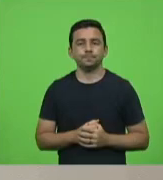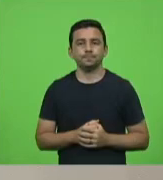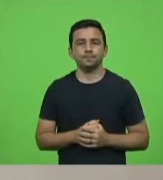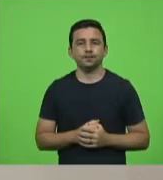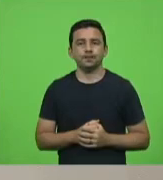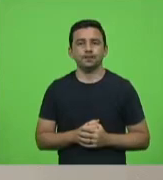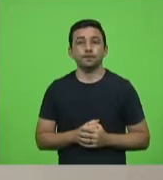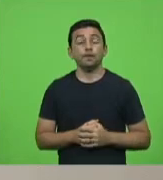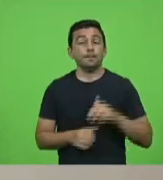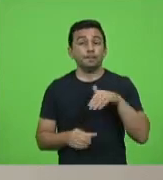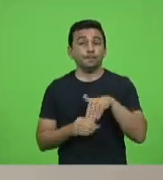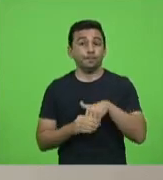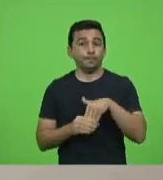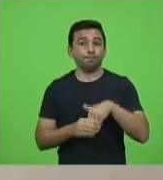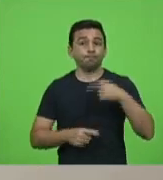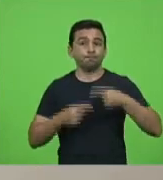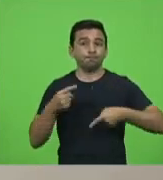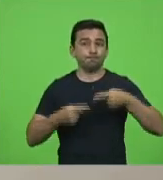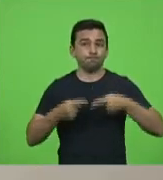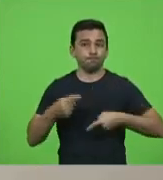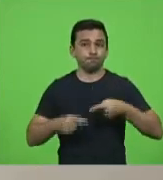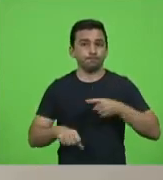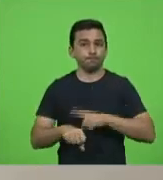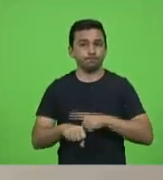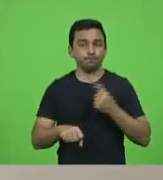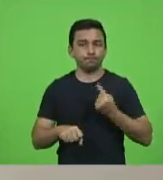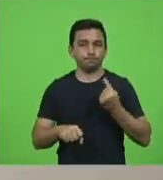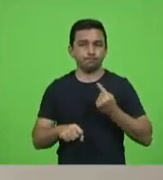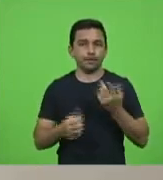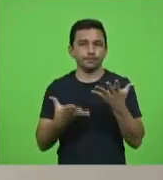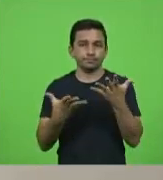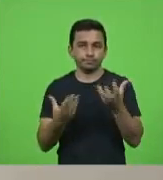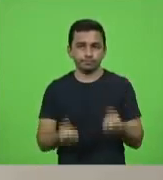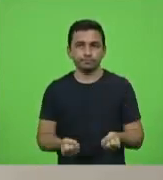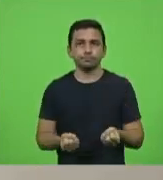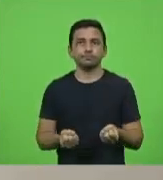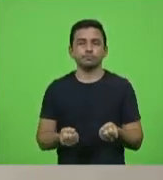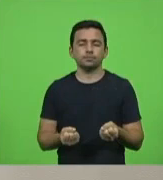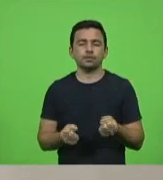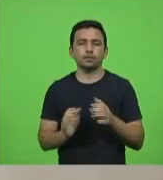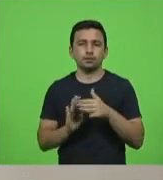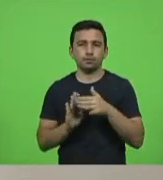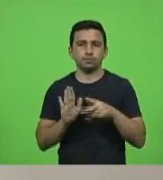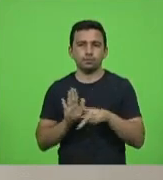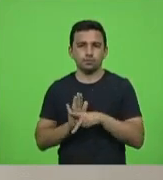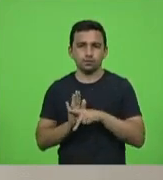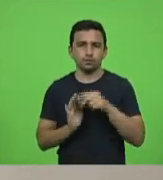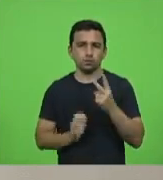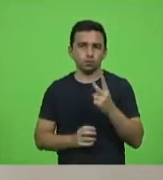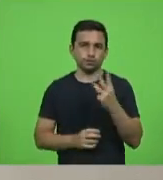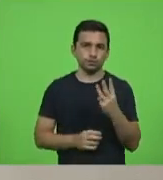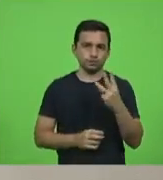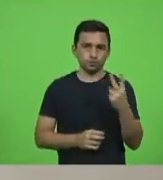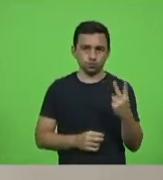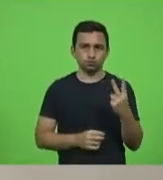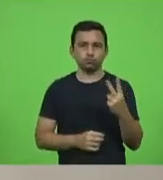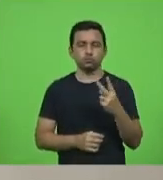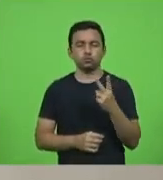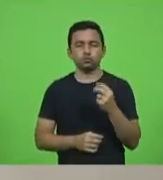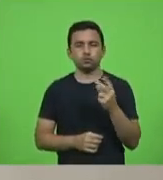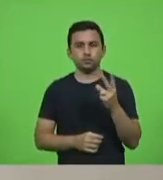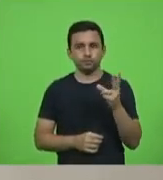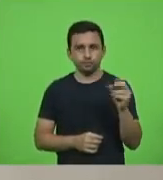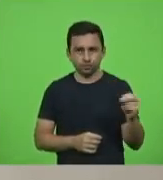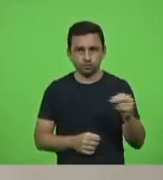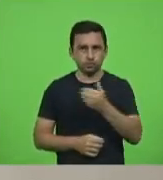votação discussão e votação em turno único da admissibilidade medida provisória 232 de 2020 autor governo do